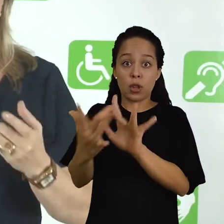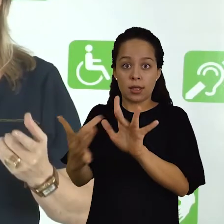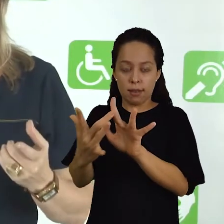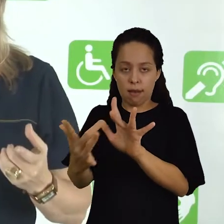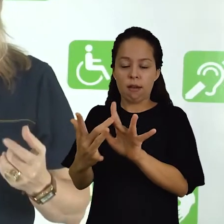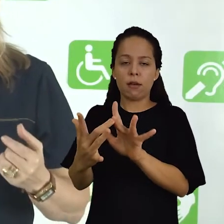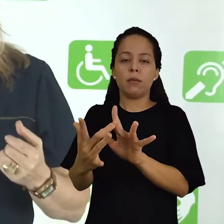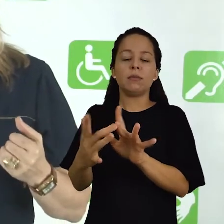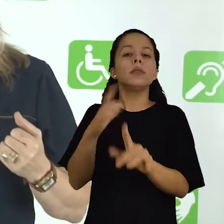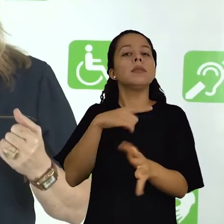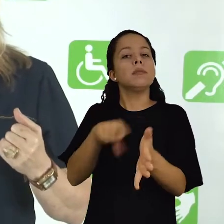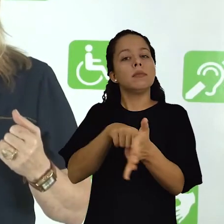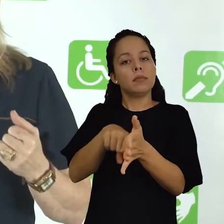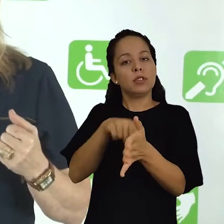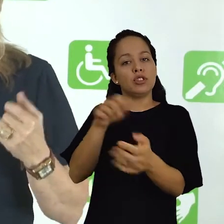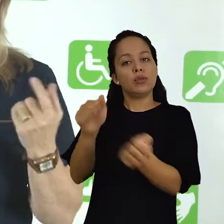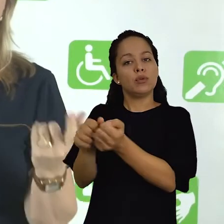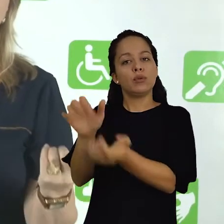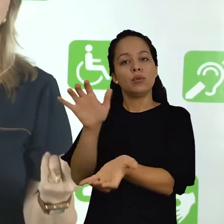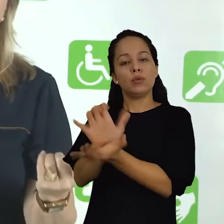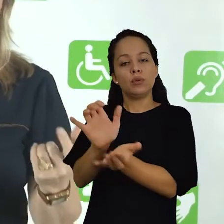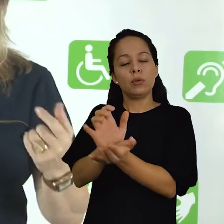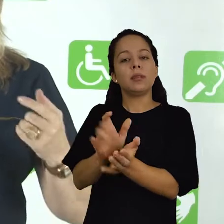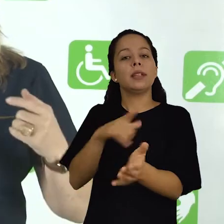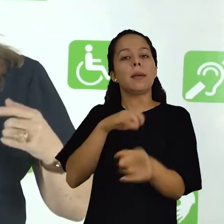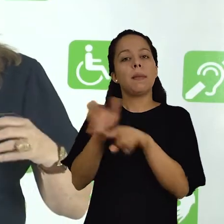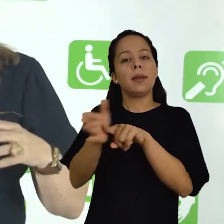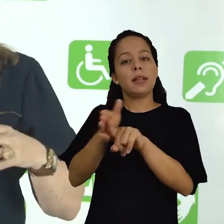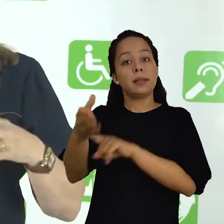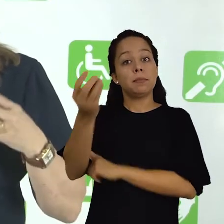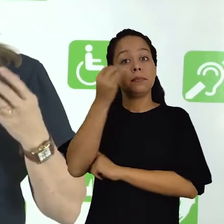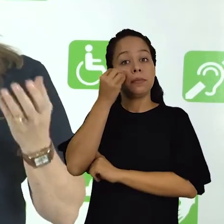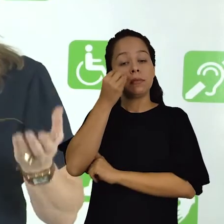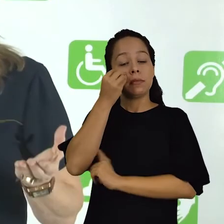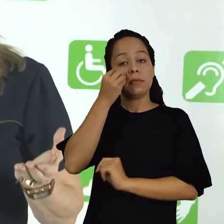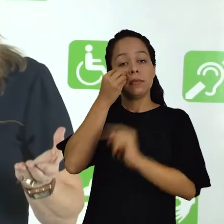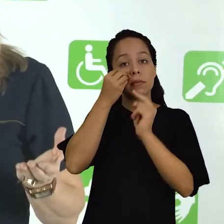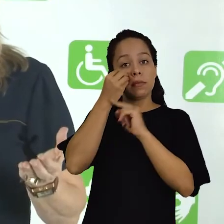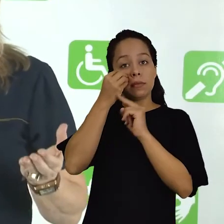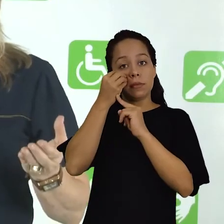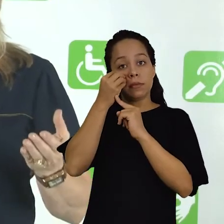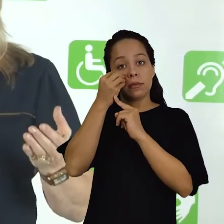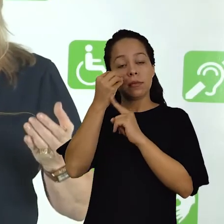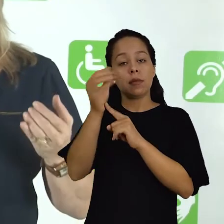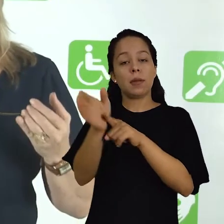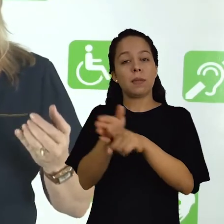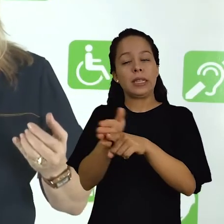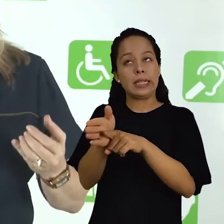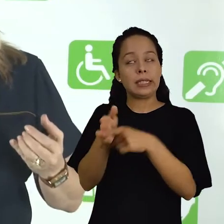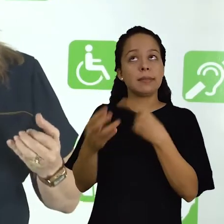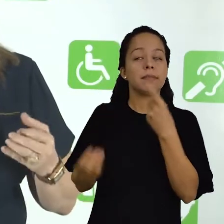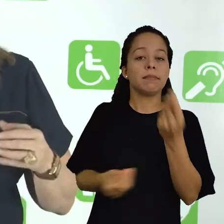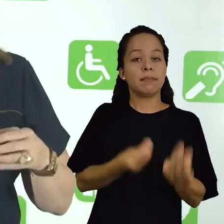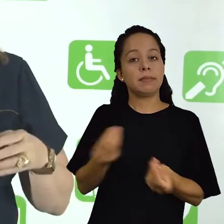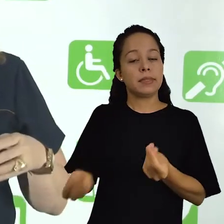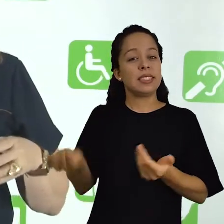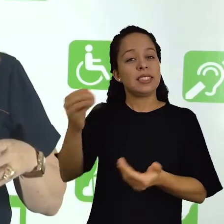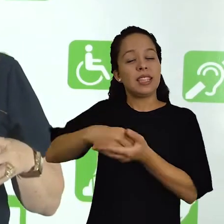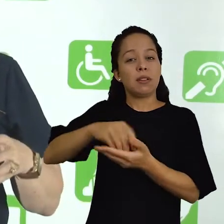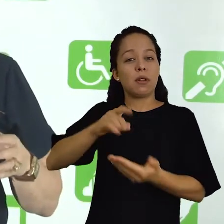as pesquisas com grupos, as pesquisas experimentais, elas não são